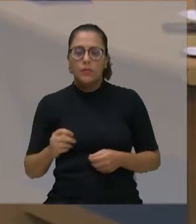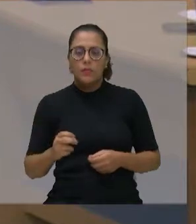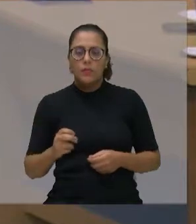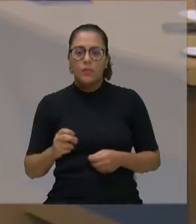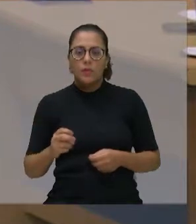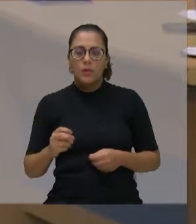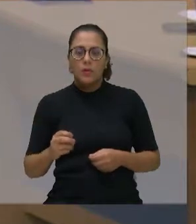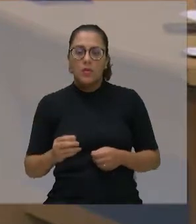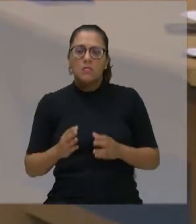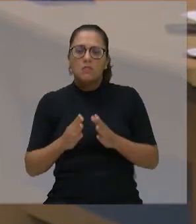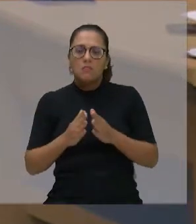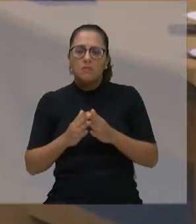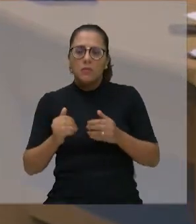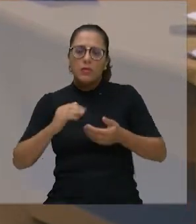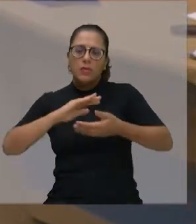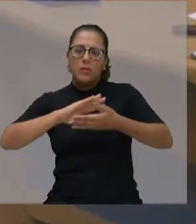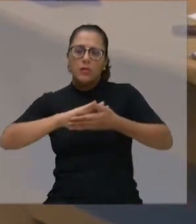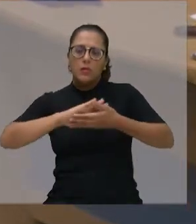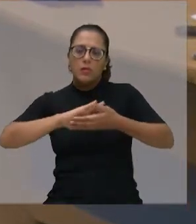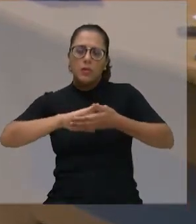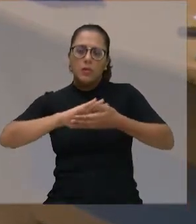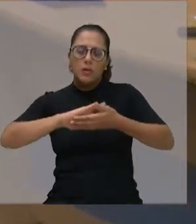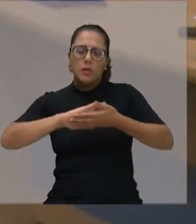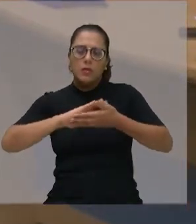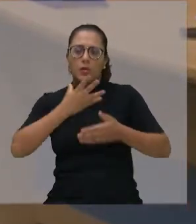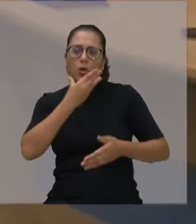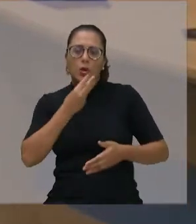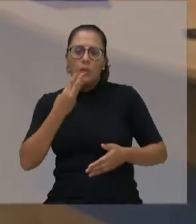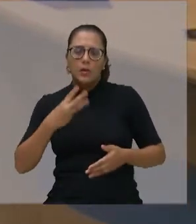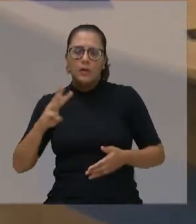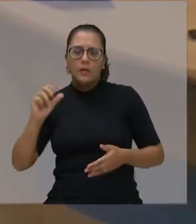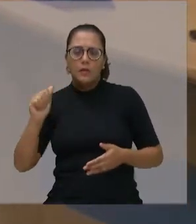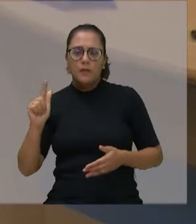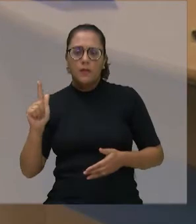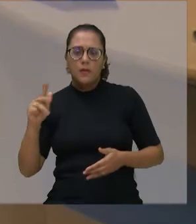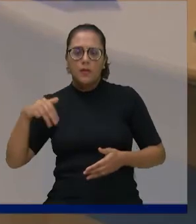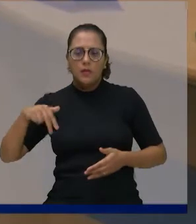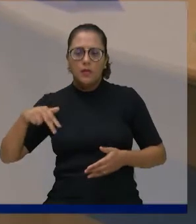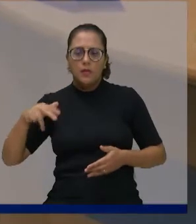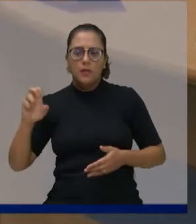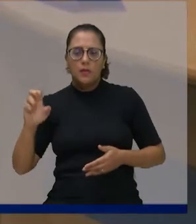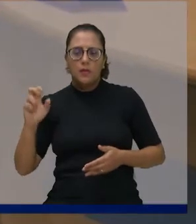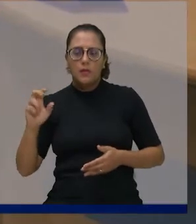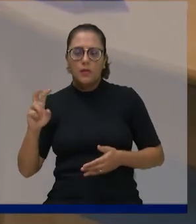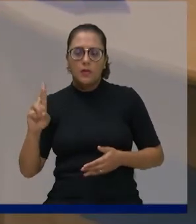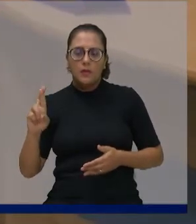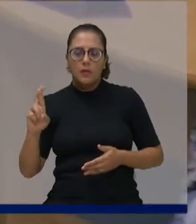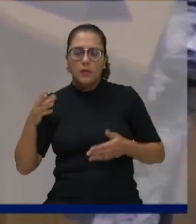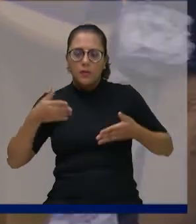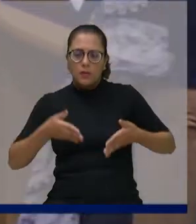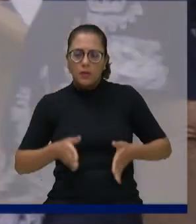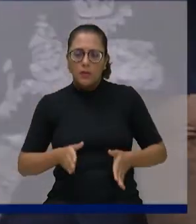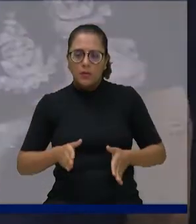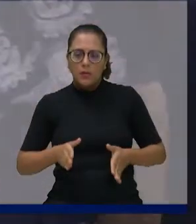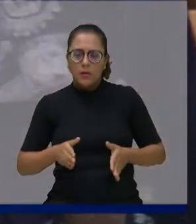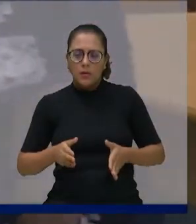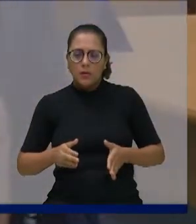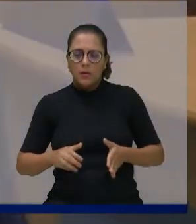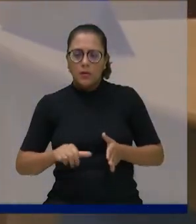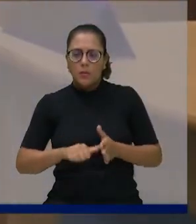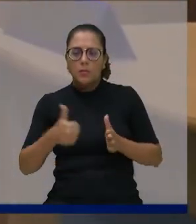silêncio. Ao senhor Wagner Rodrigues de Souza, foi nascido dia 1º de fevereiro de 1963,